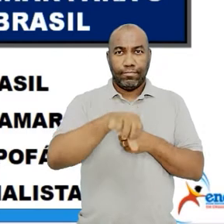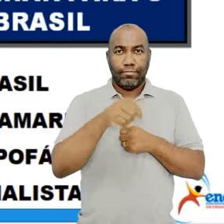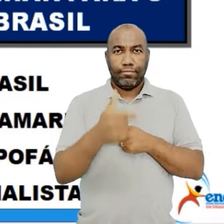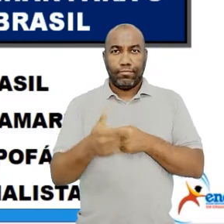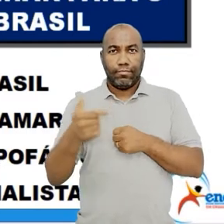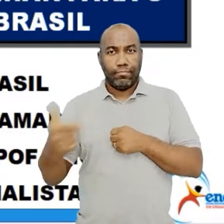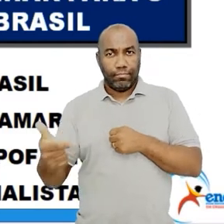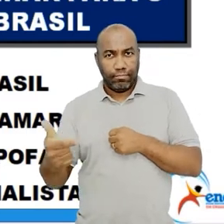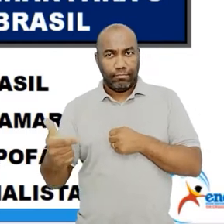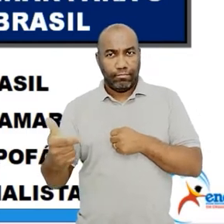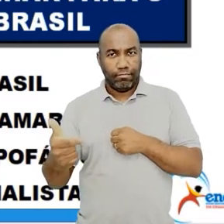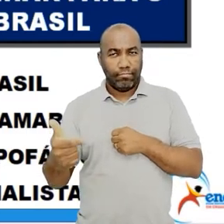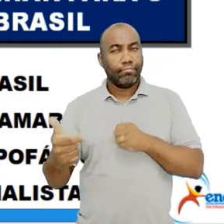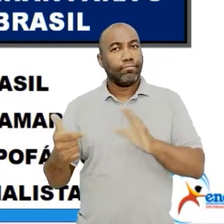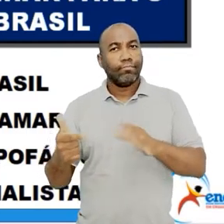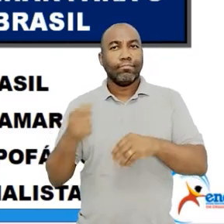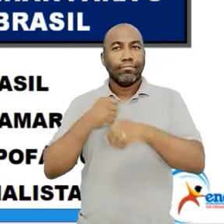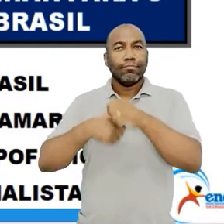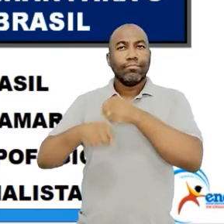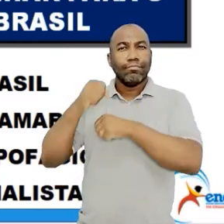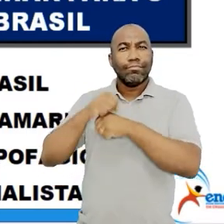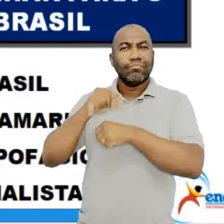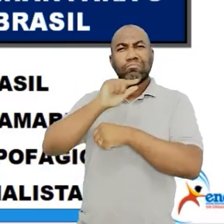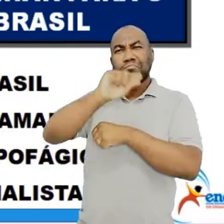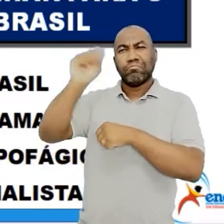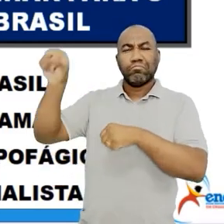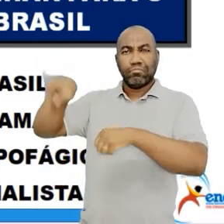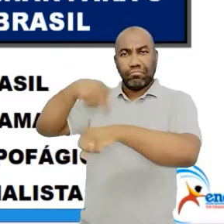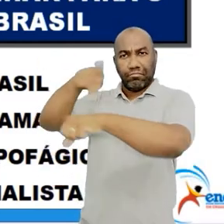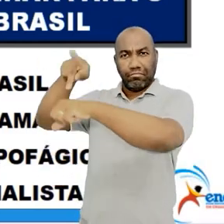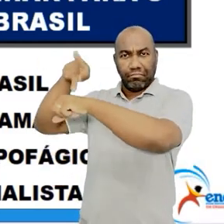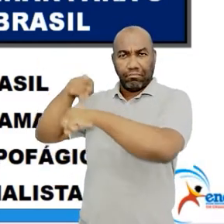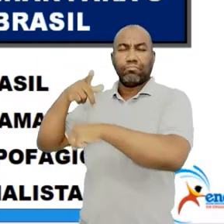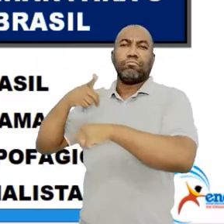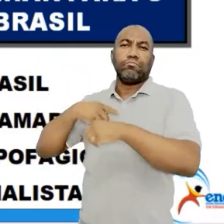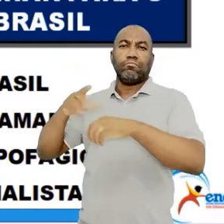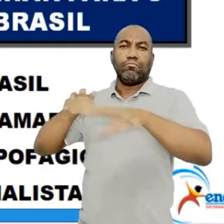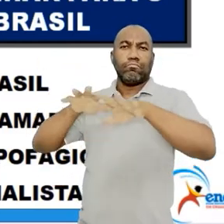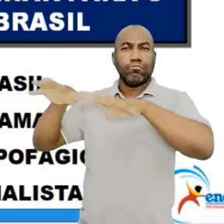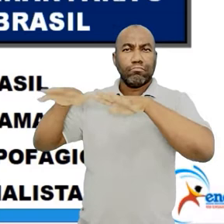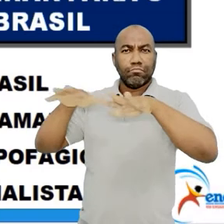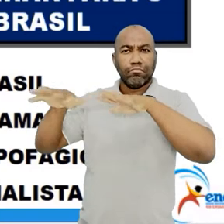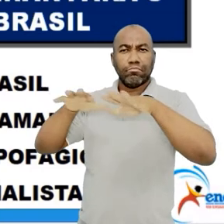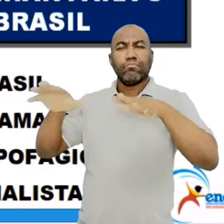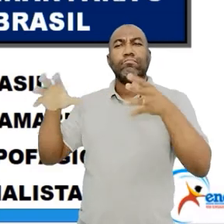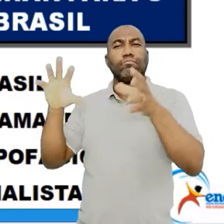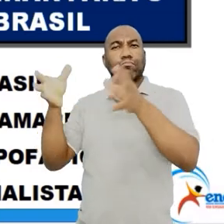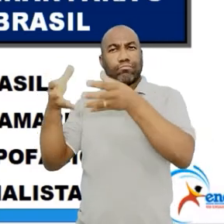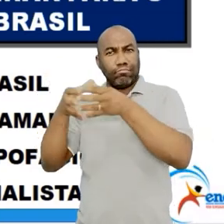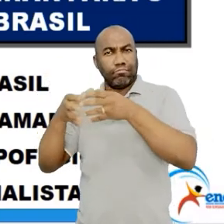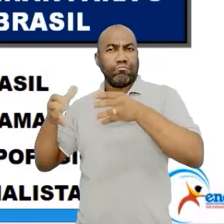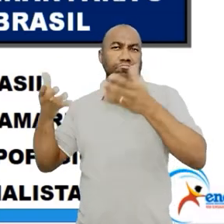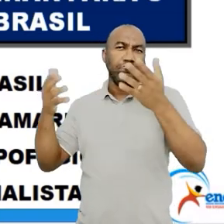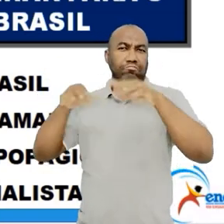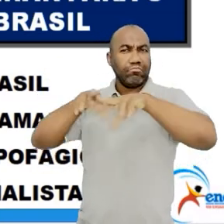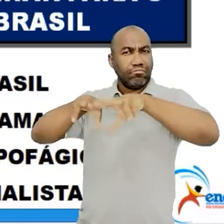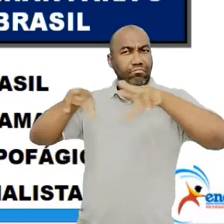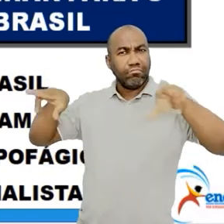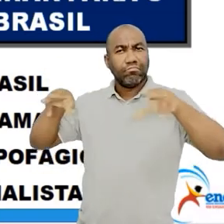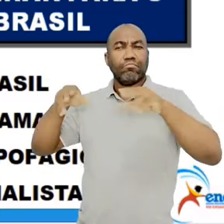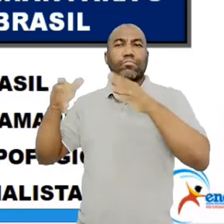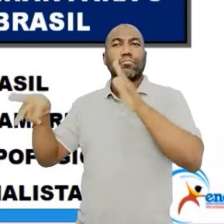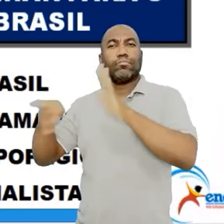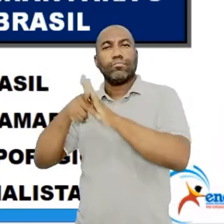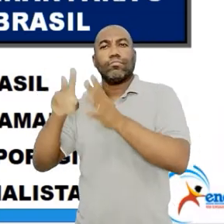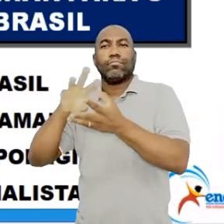tivemos nos outros países um movimento das vanguardas europeias que influencia o Brasil e eles sentem-se